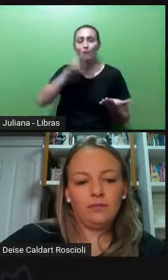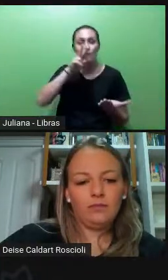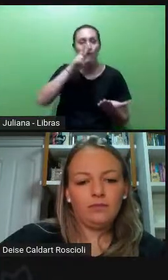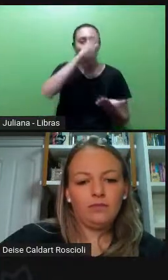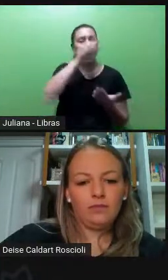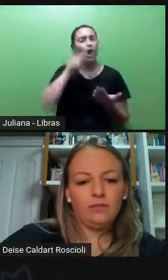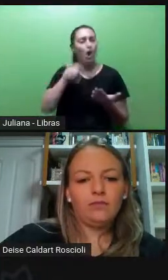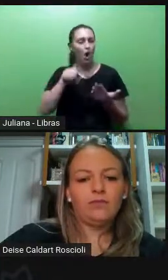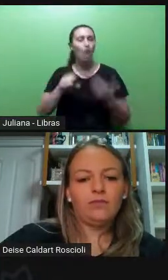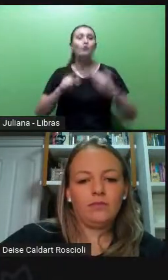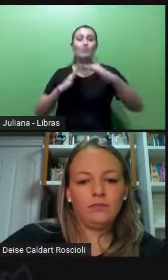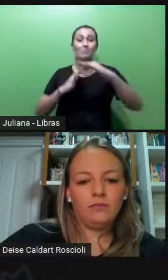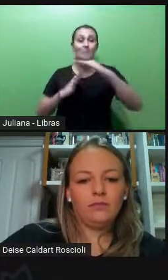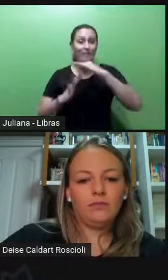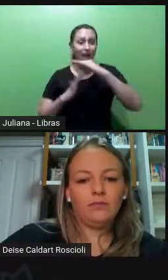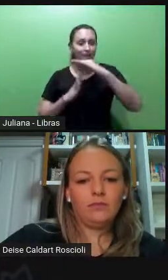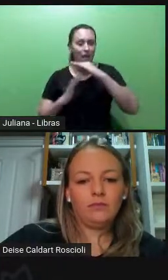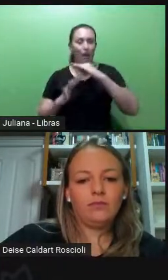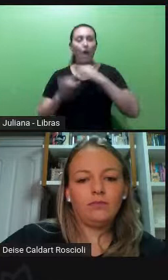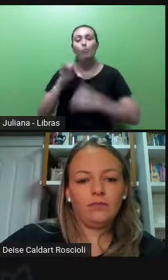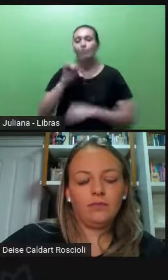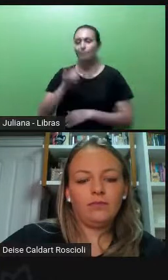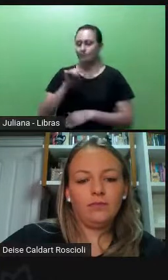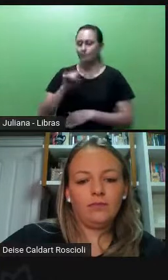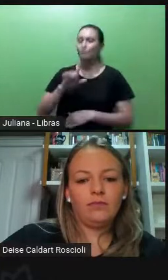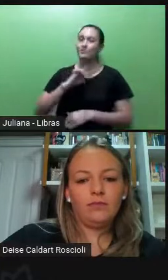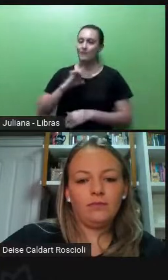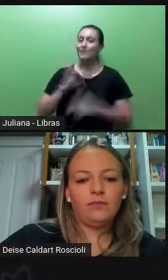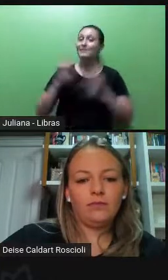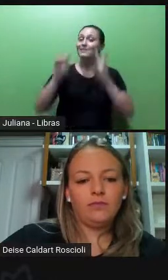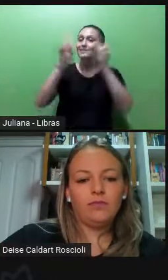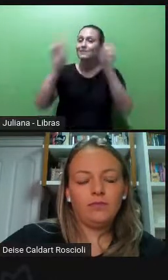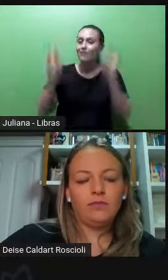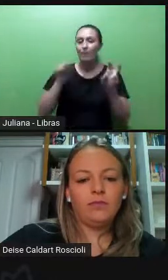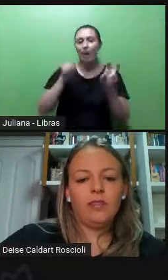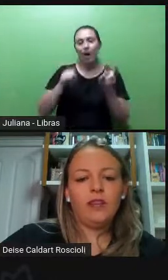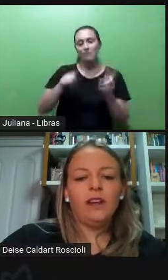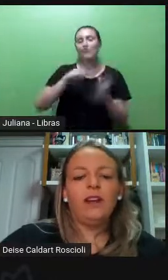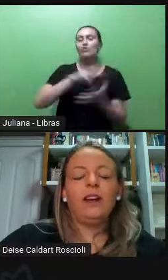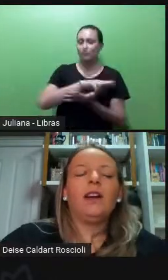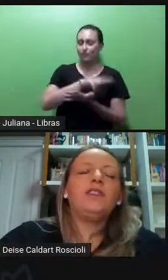especificamente de imigração como um tema relacionado à diversidade.